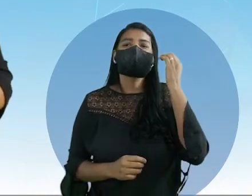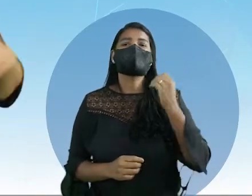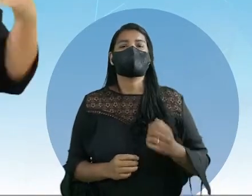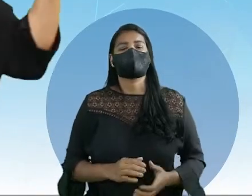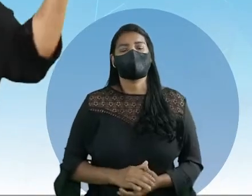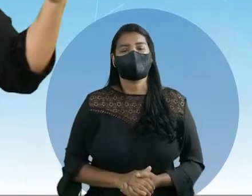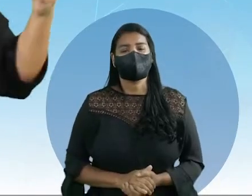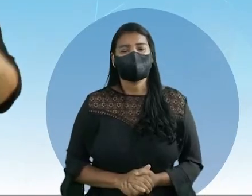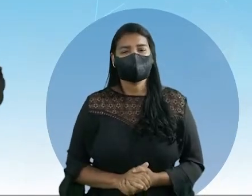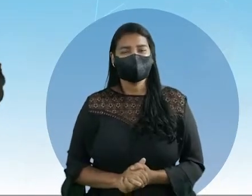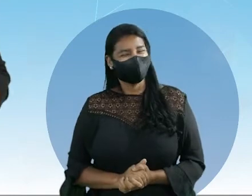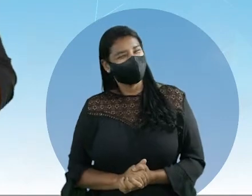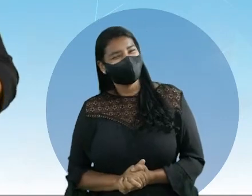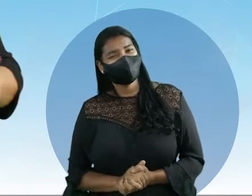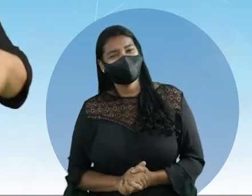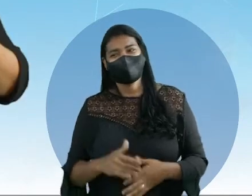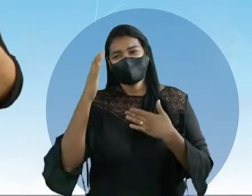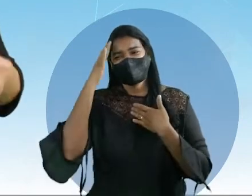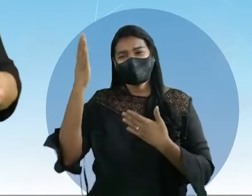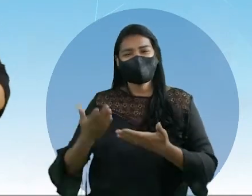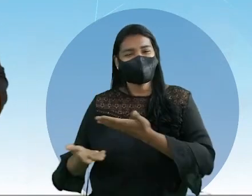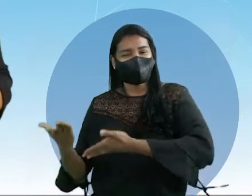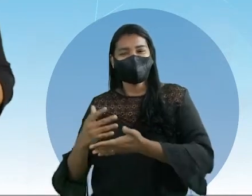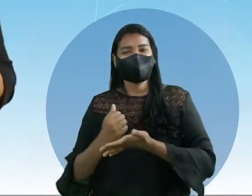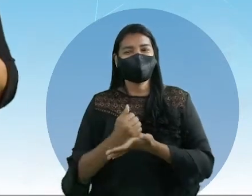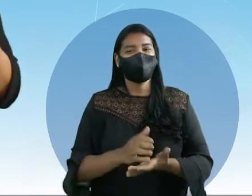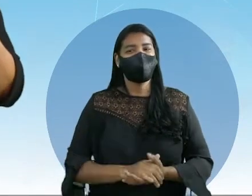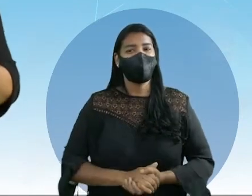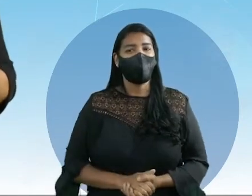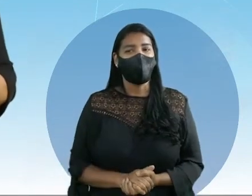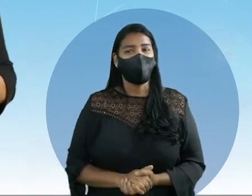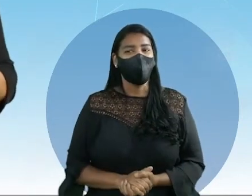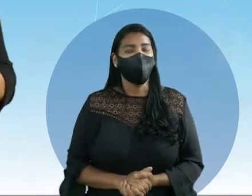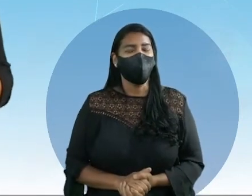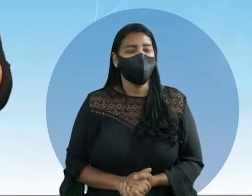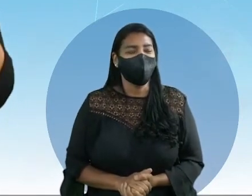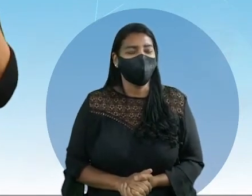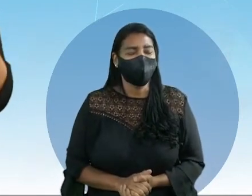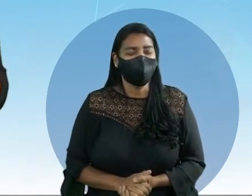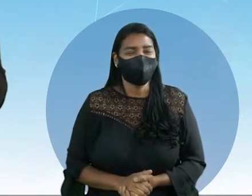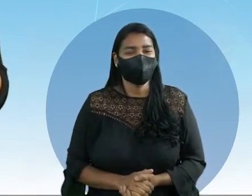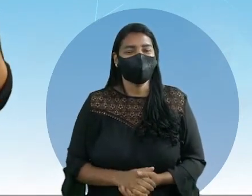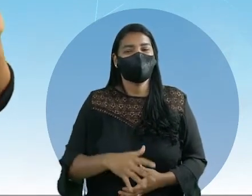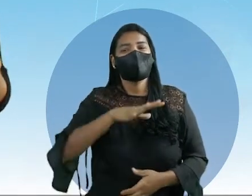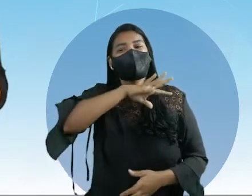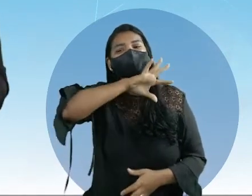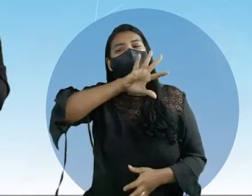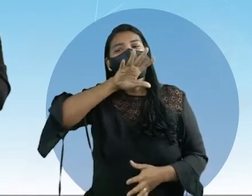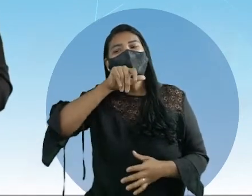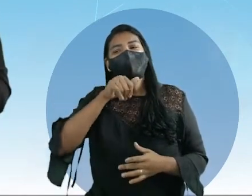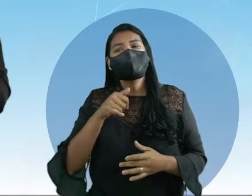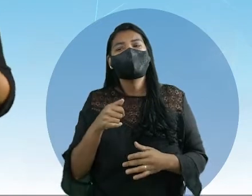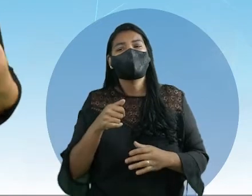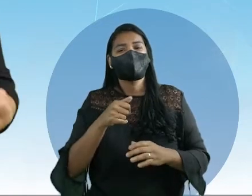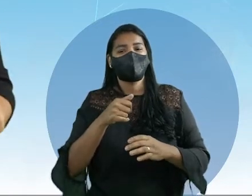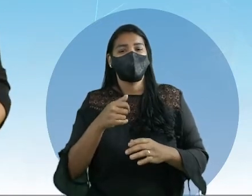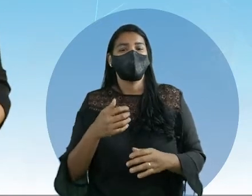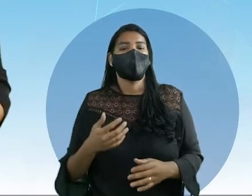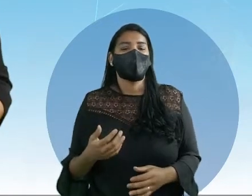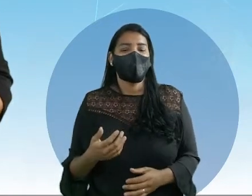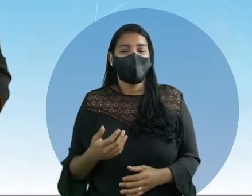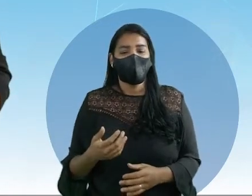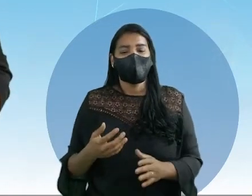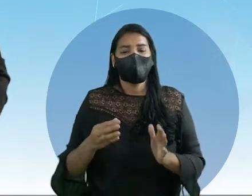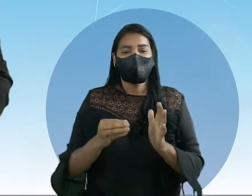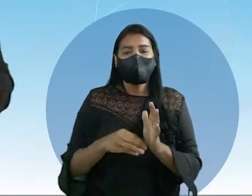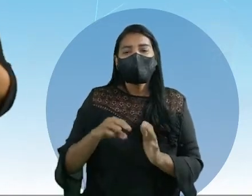Então, extinção. Obrigada, meu anjo. Aqui tudo uma ajuda a outra. Obrigada. Então, são animais, algumas espécies que estão em extinção,